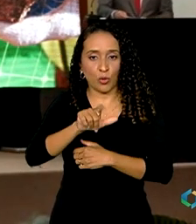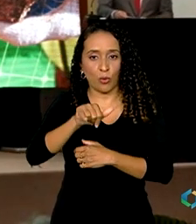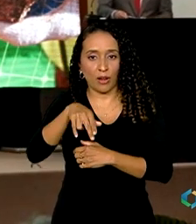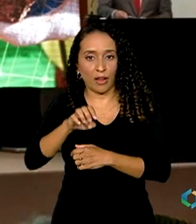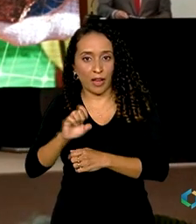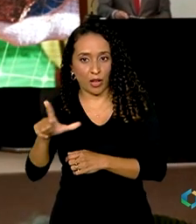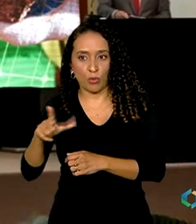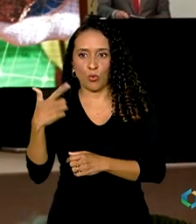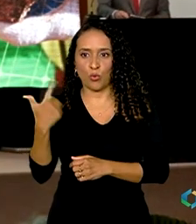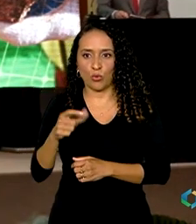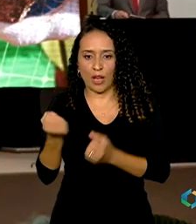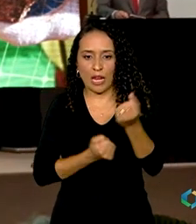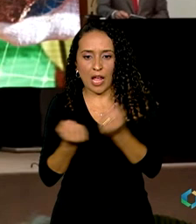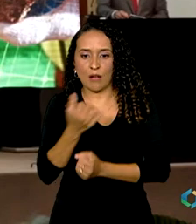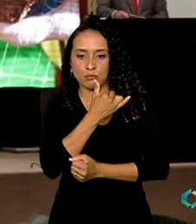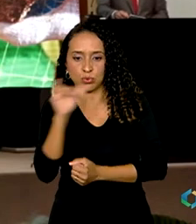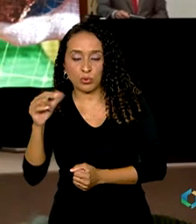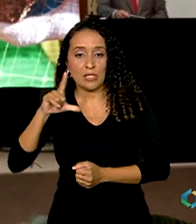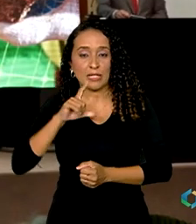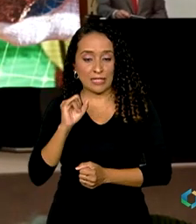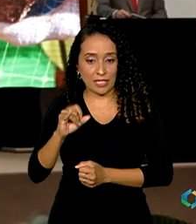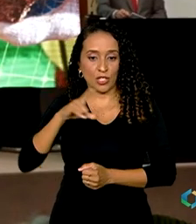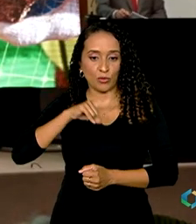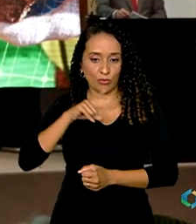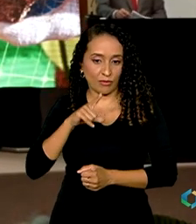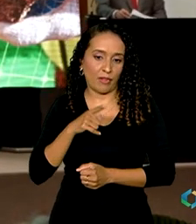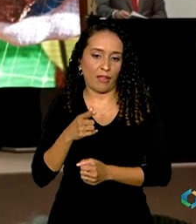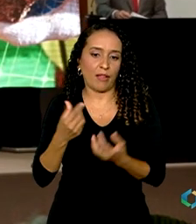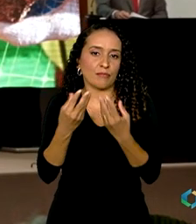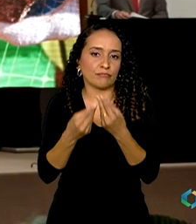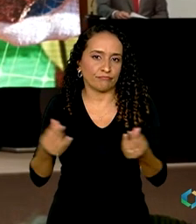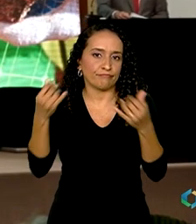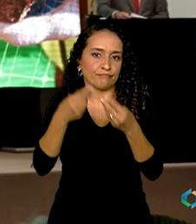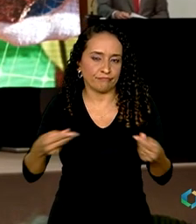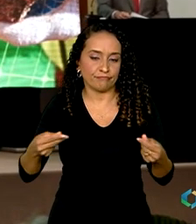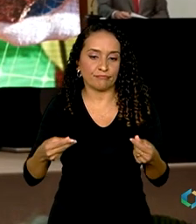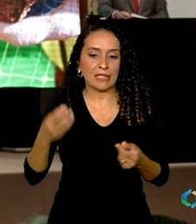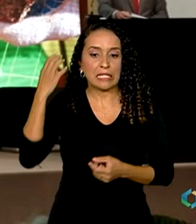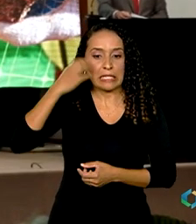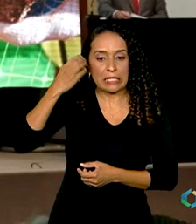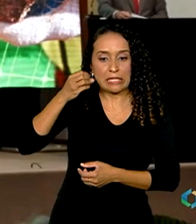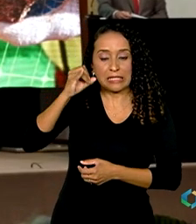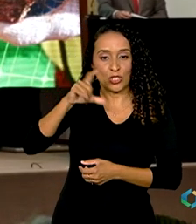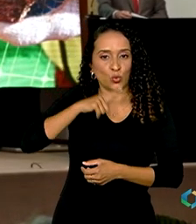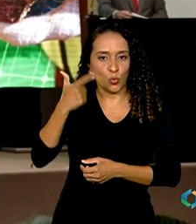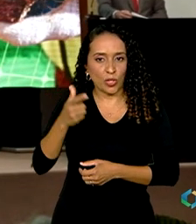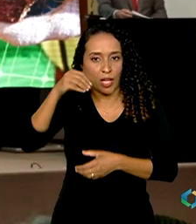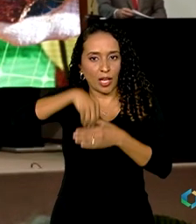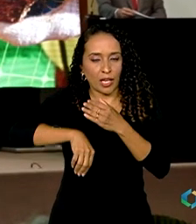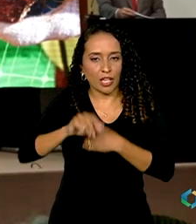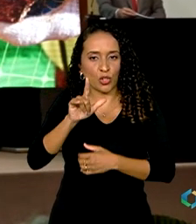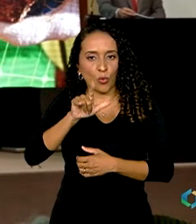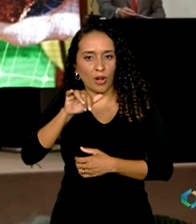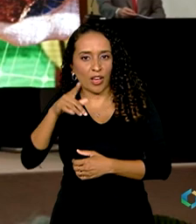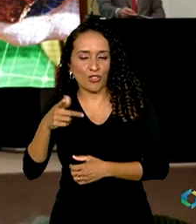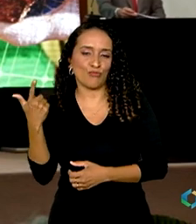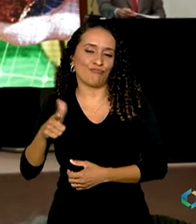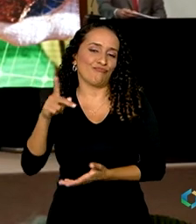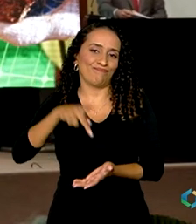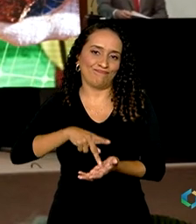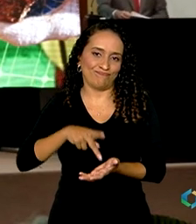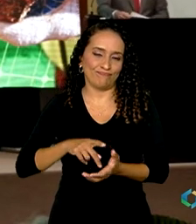carro elétrico sem terras raras. Smartphone sem o lítio não seria uma realidade.